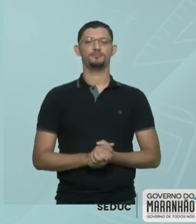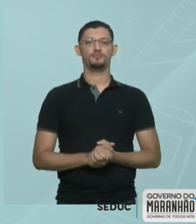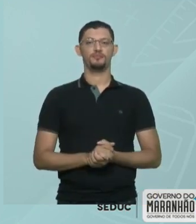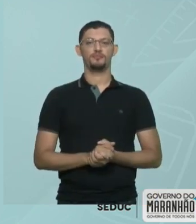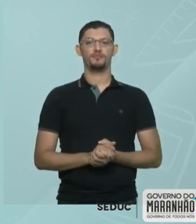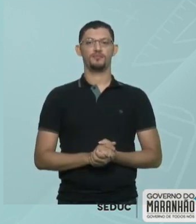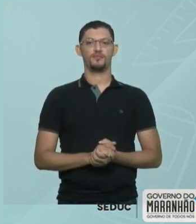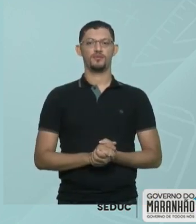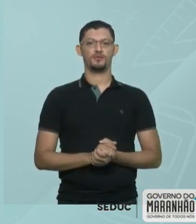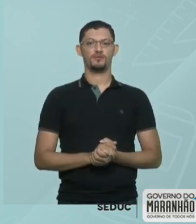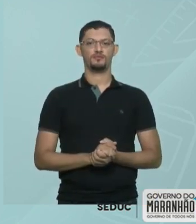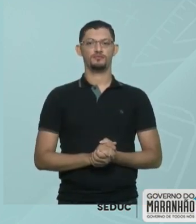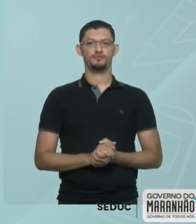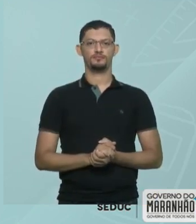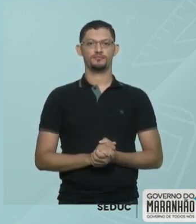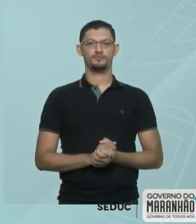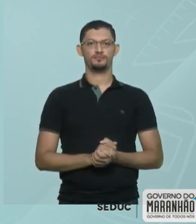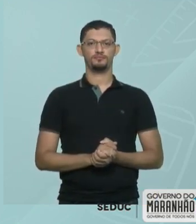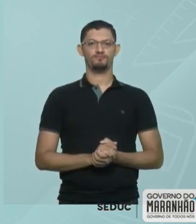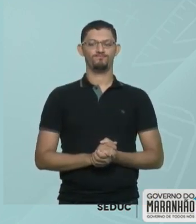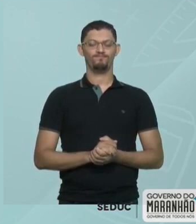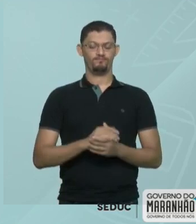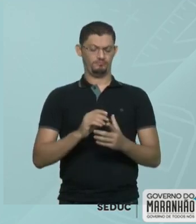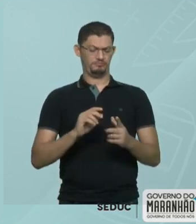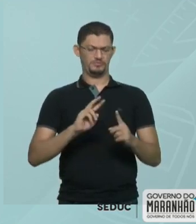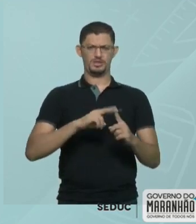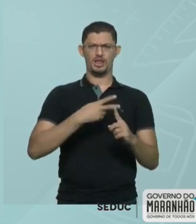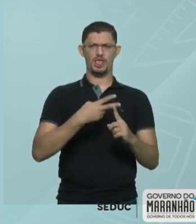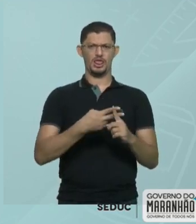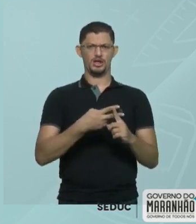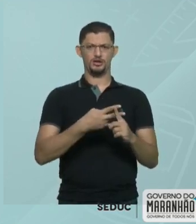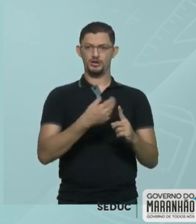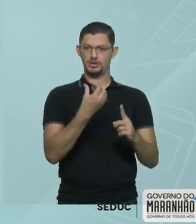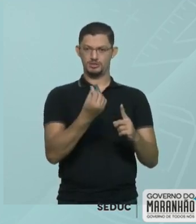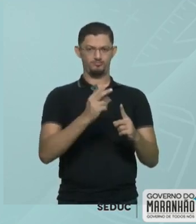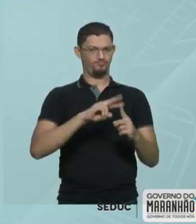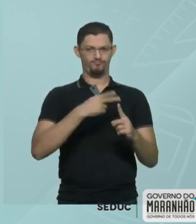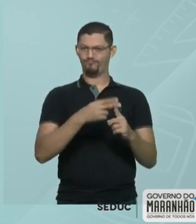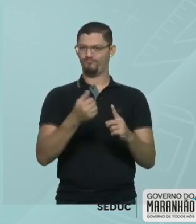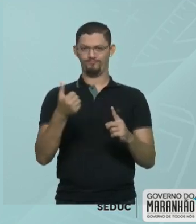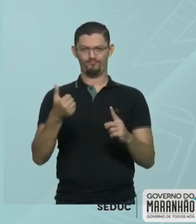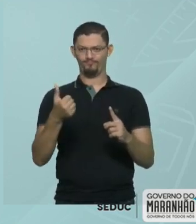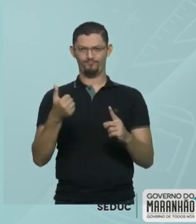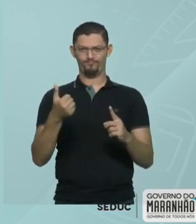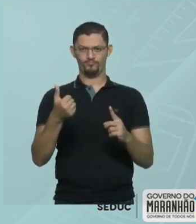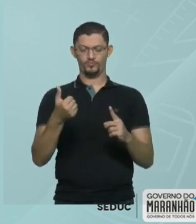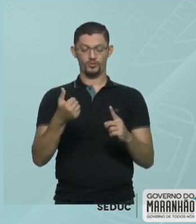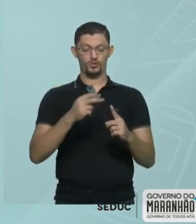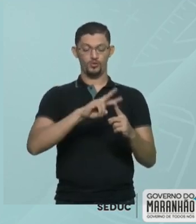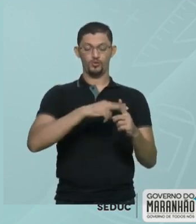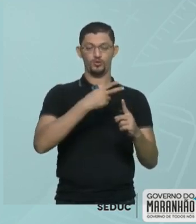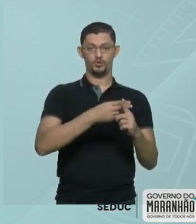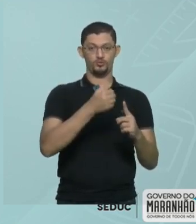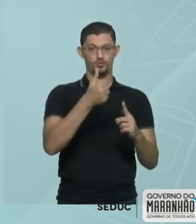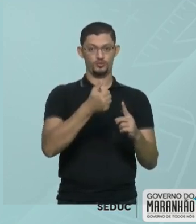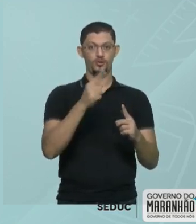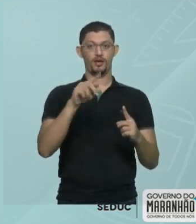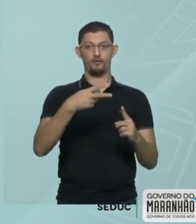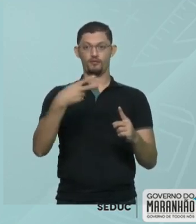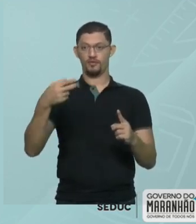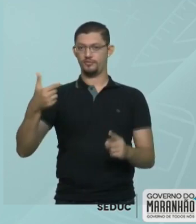é o dobro da dezena? Não. O 6 não é o dobro de 1. Perfeito? O dobro de 1 é 2.